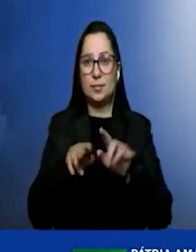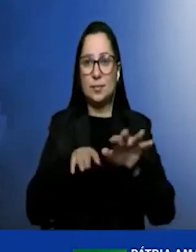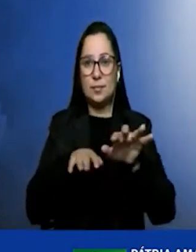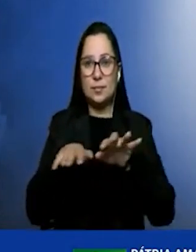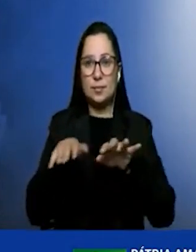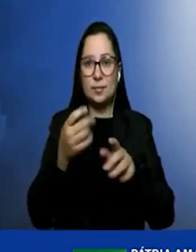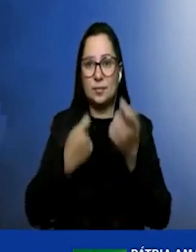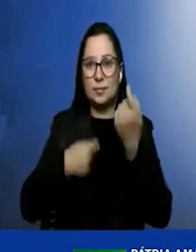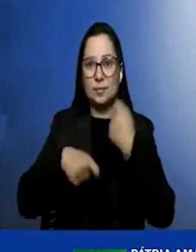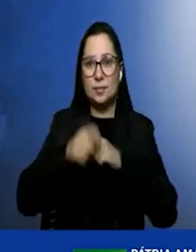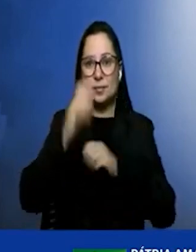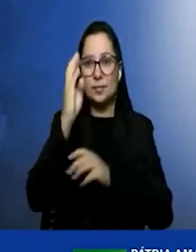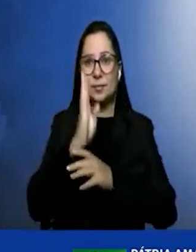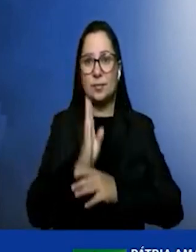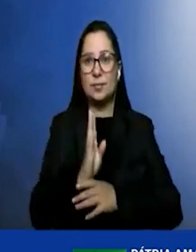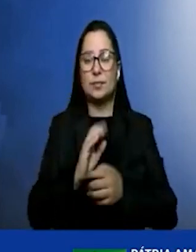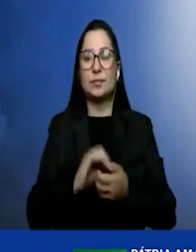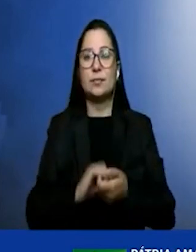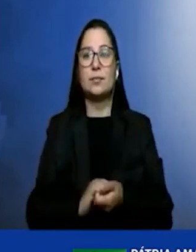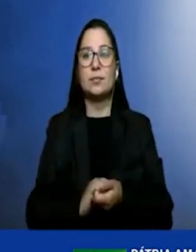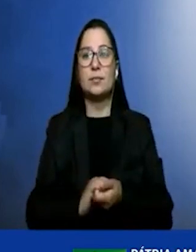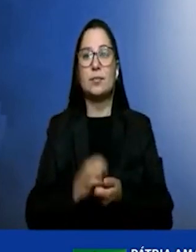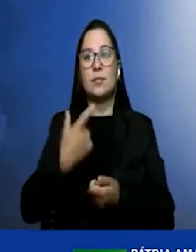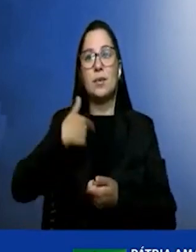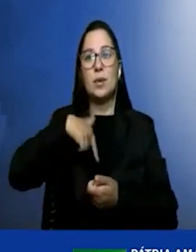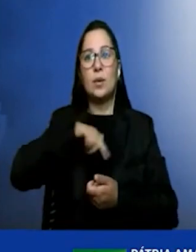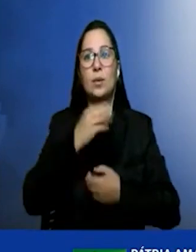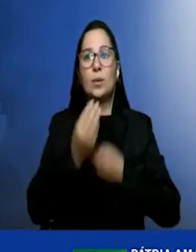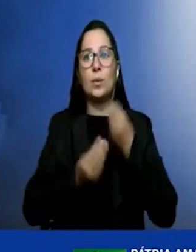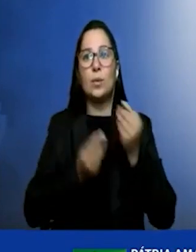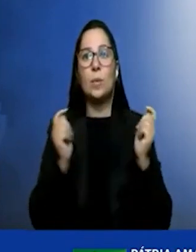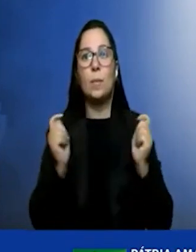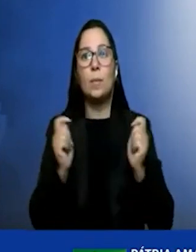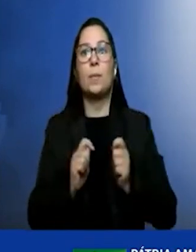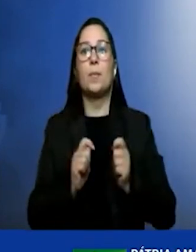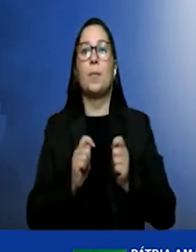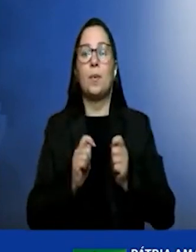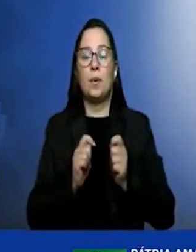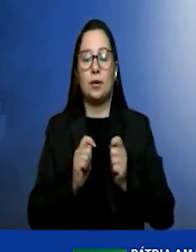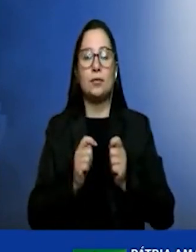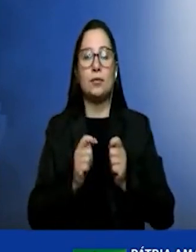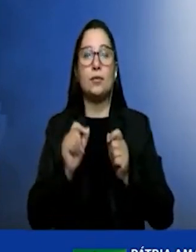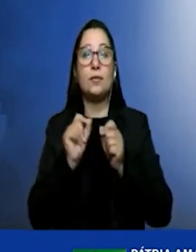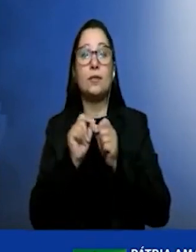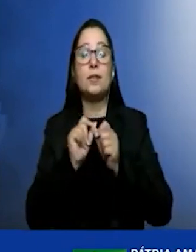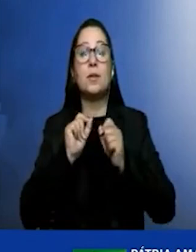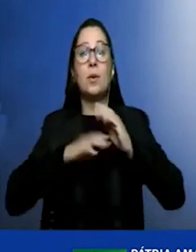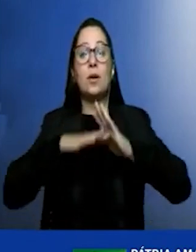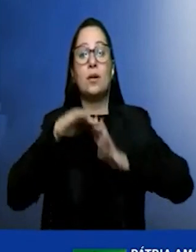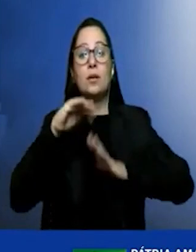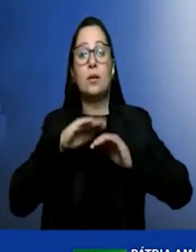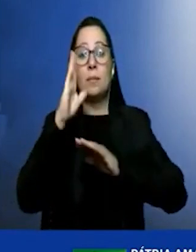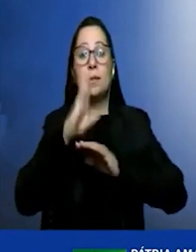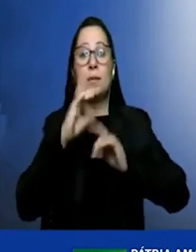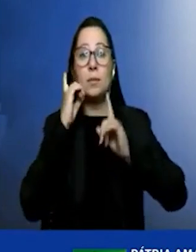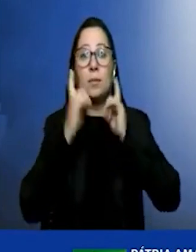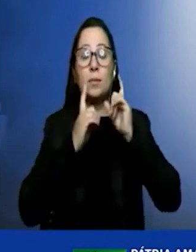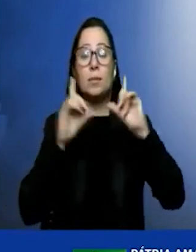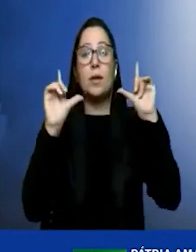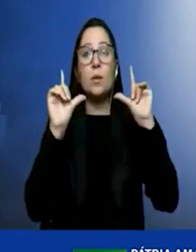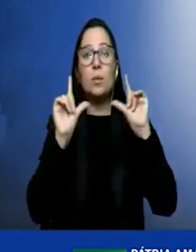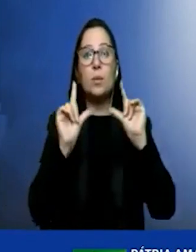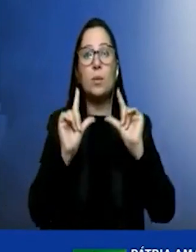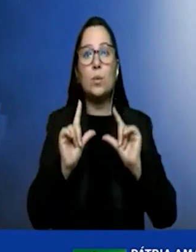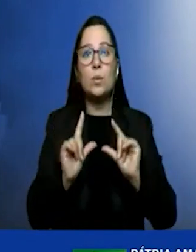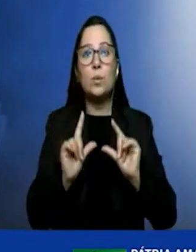E como nós poderemos fazer algo que nos preocupa muito no Brasil? Reduzir hiatos. Nós temos muitos